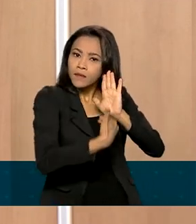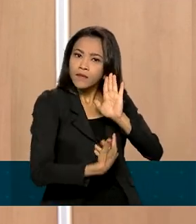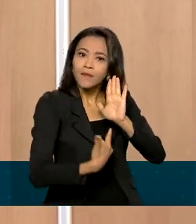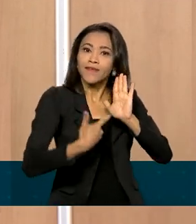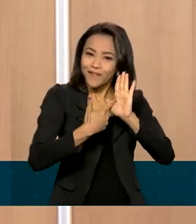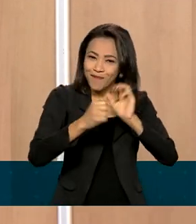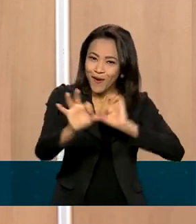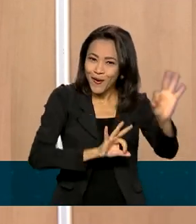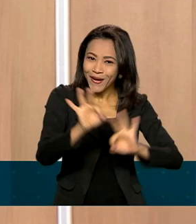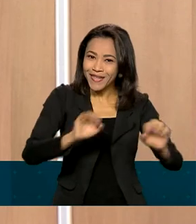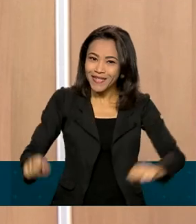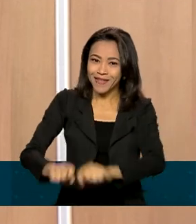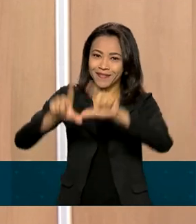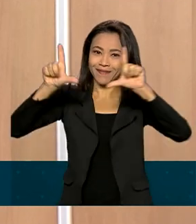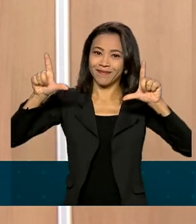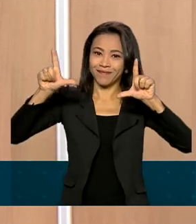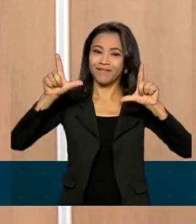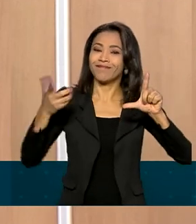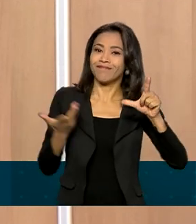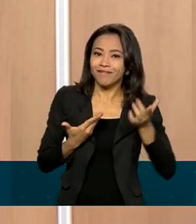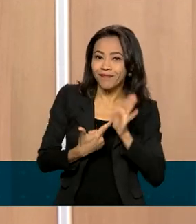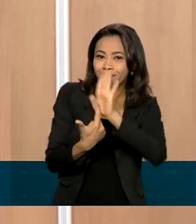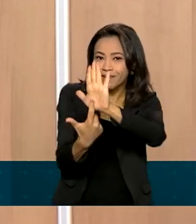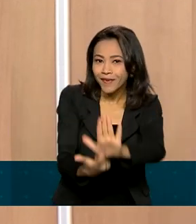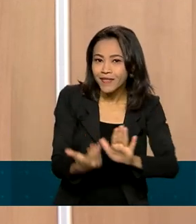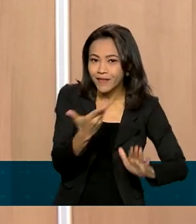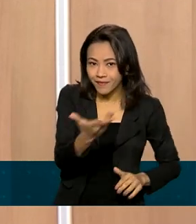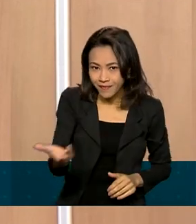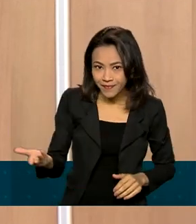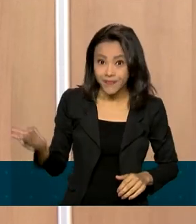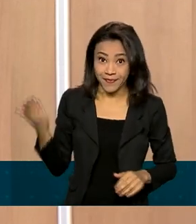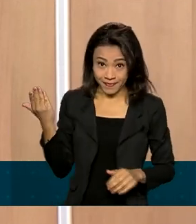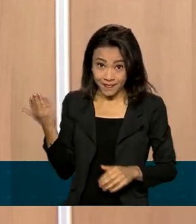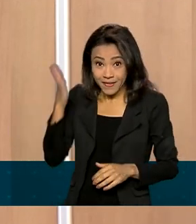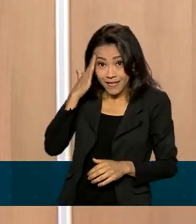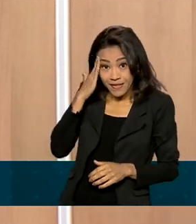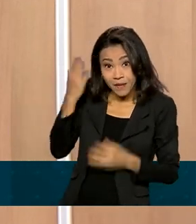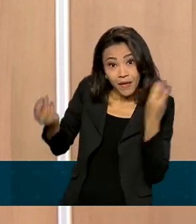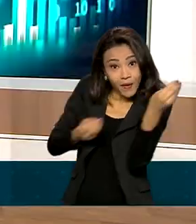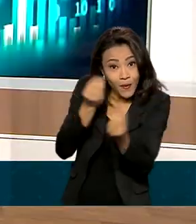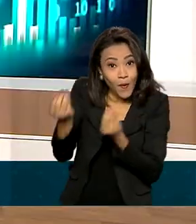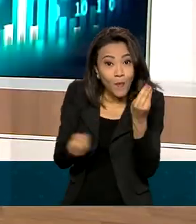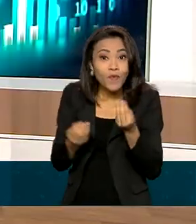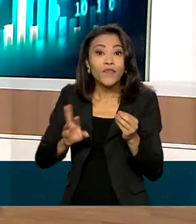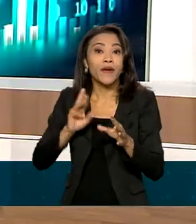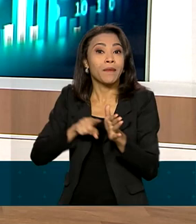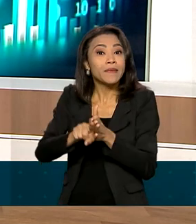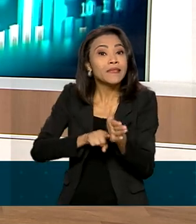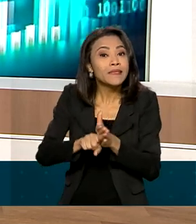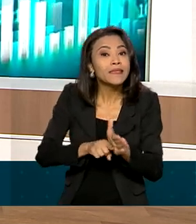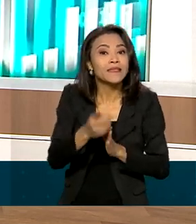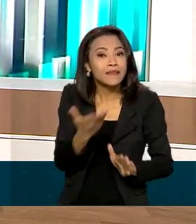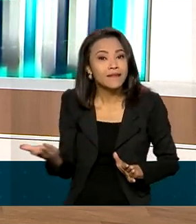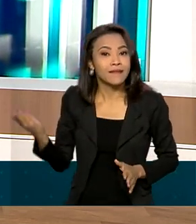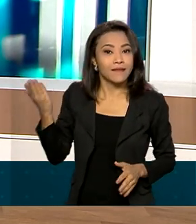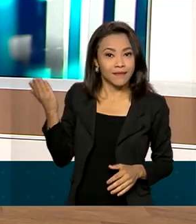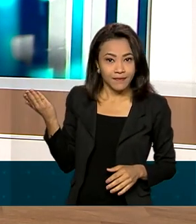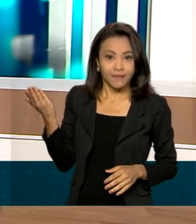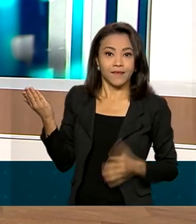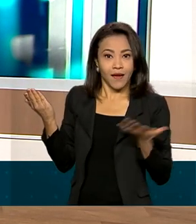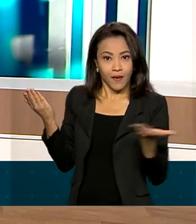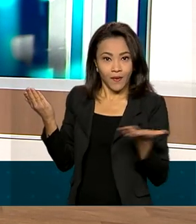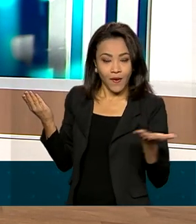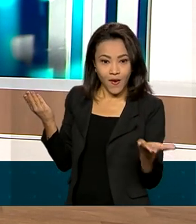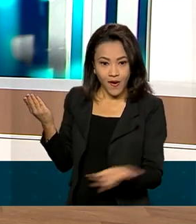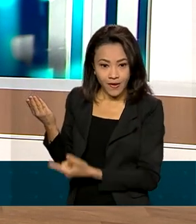arte pela nossa equipe de produção e nós passamos a compartilhar com você, telespectador, o resultado dessa pesquisa. Ele pode ser visto agora